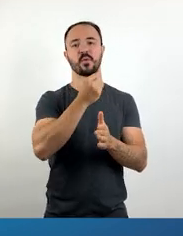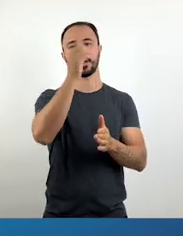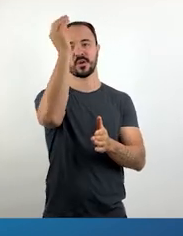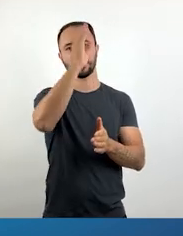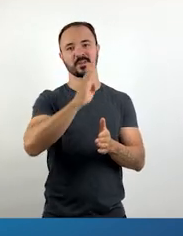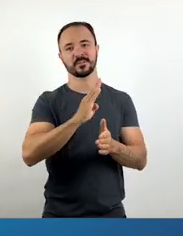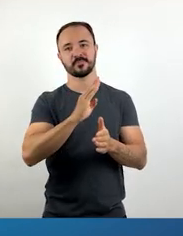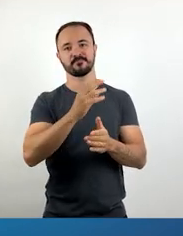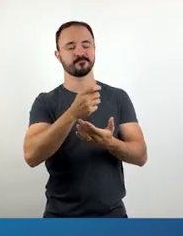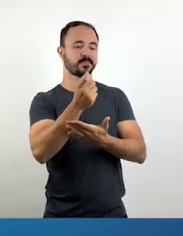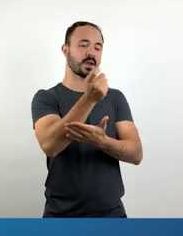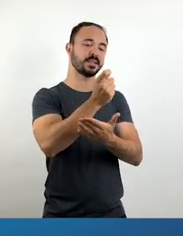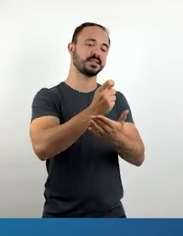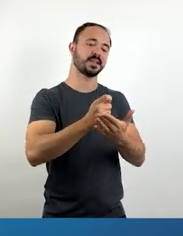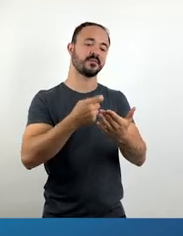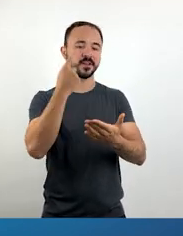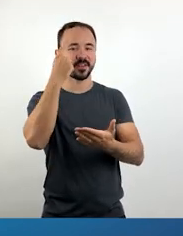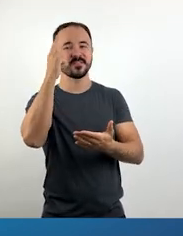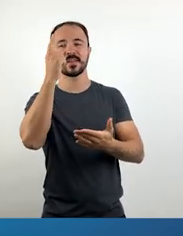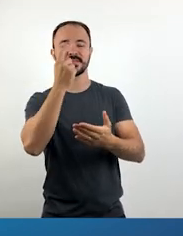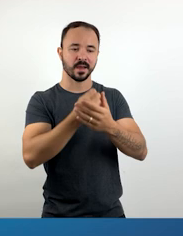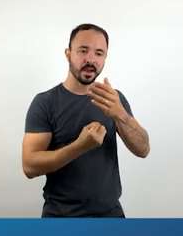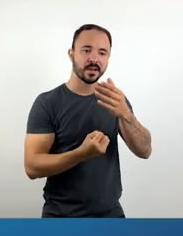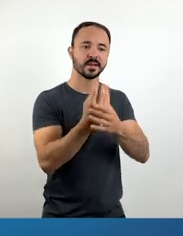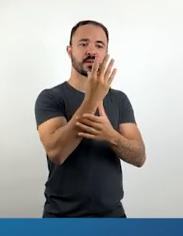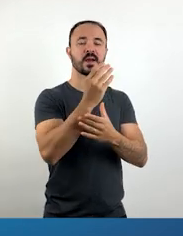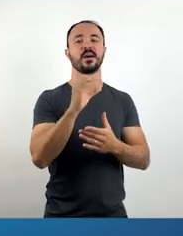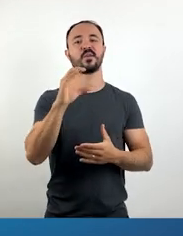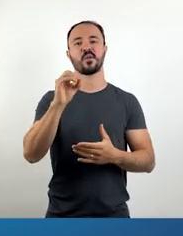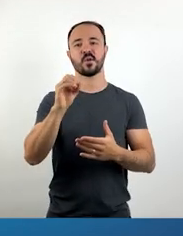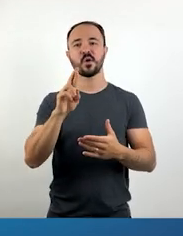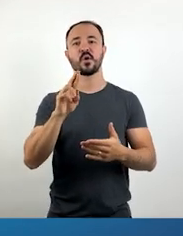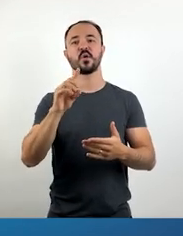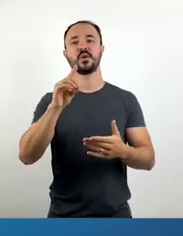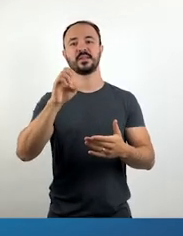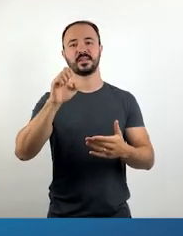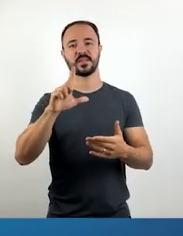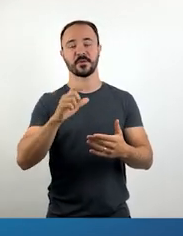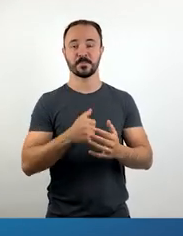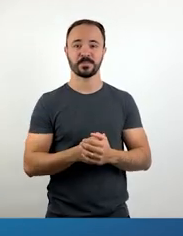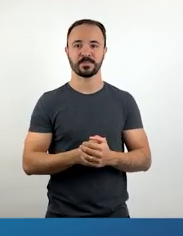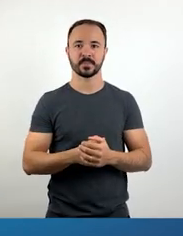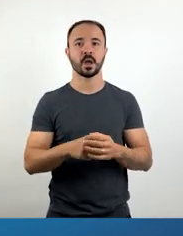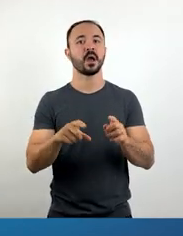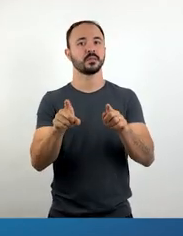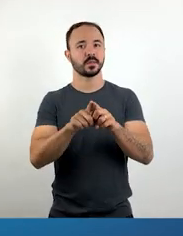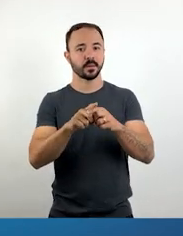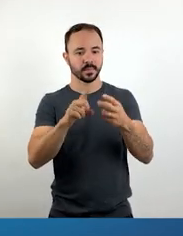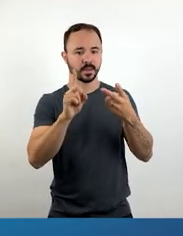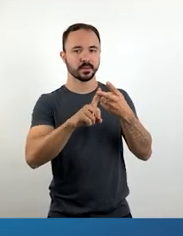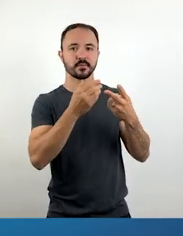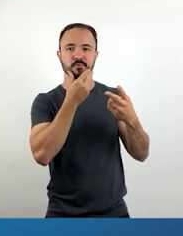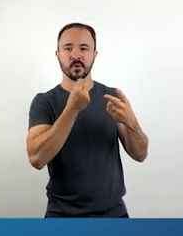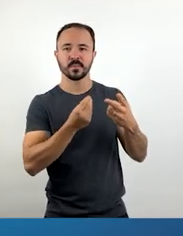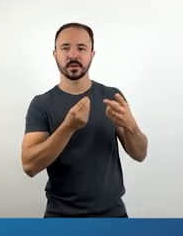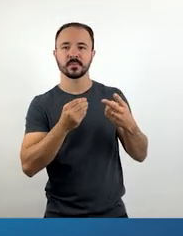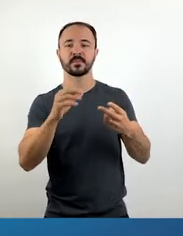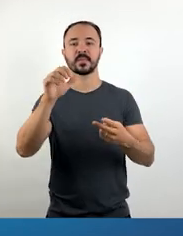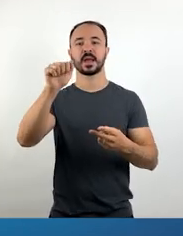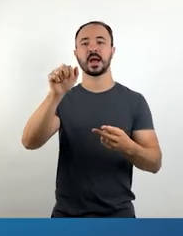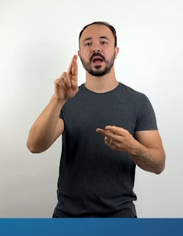Acabou fazendo parte do imaginário popular do nordeste brasileiro, por exemplo, quando Ariano Suassuna, um grande